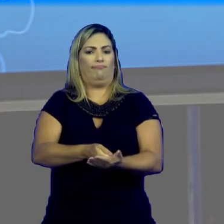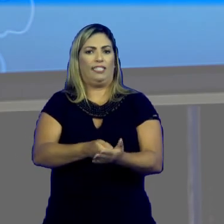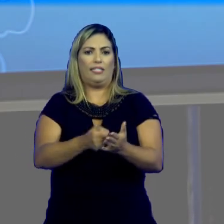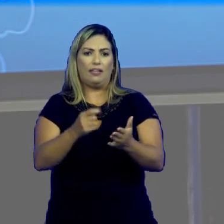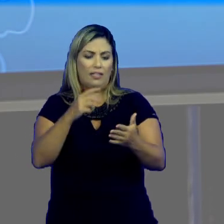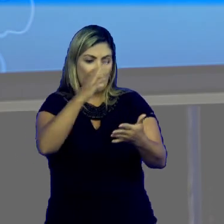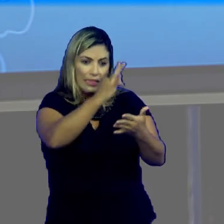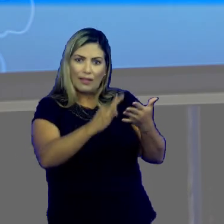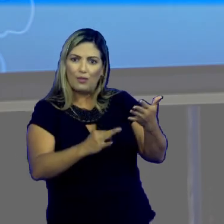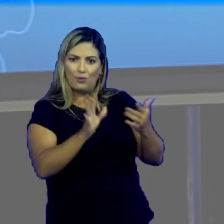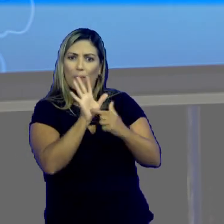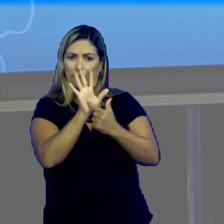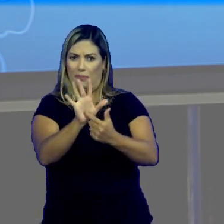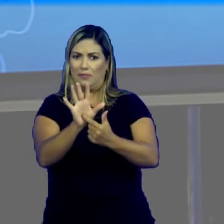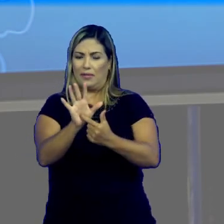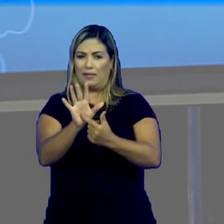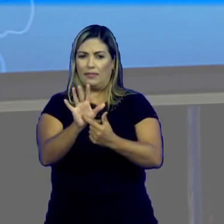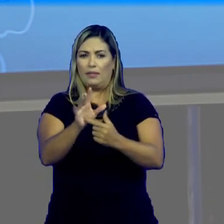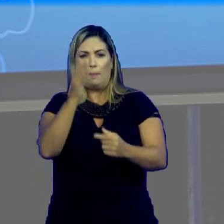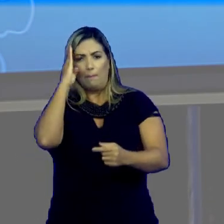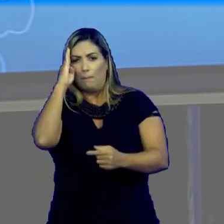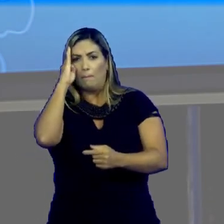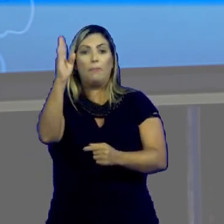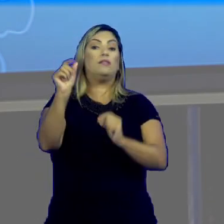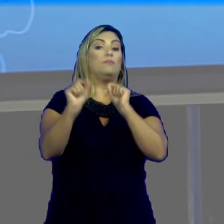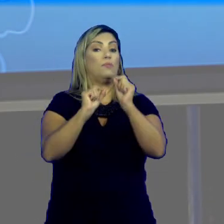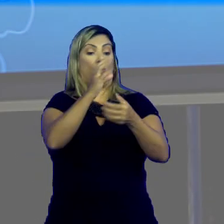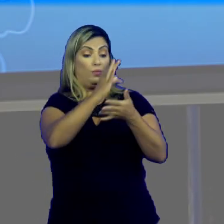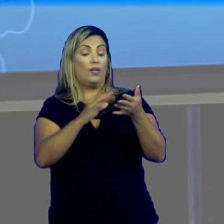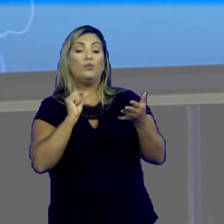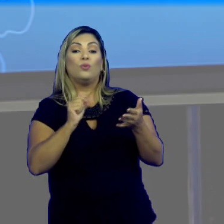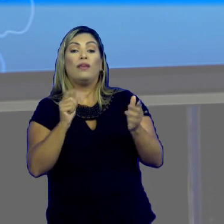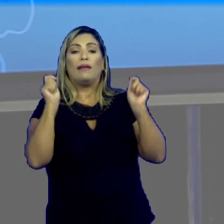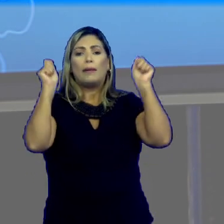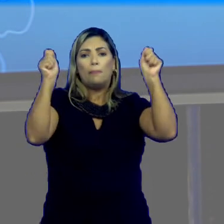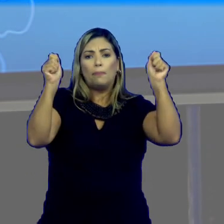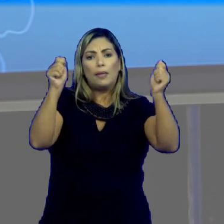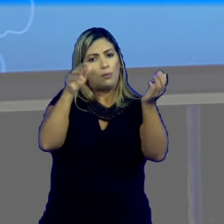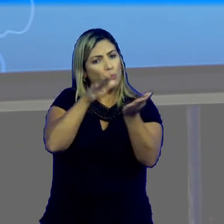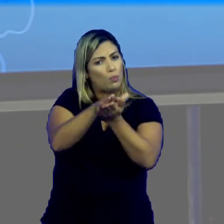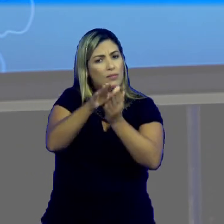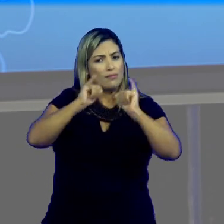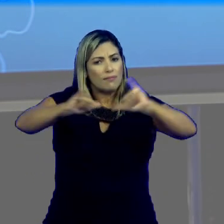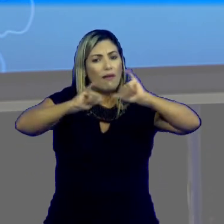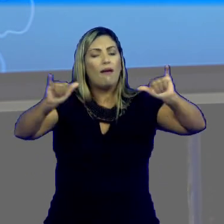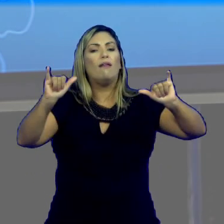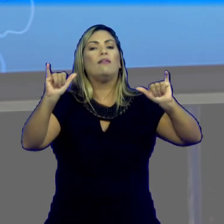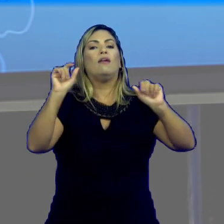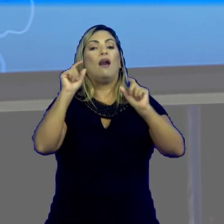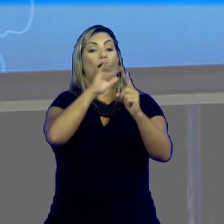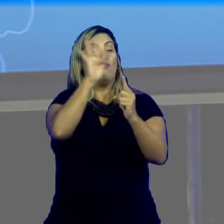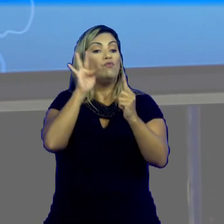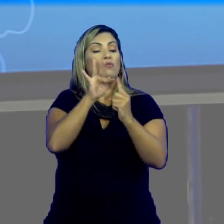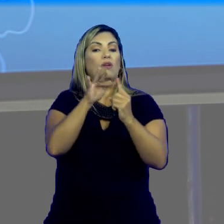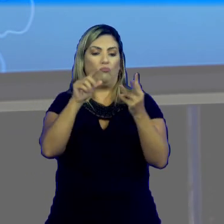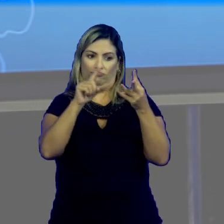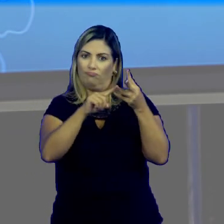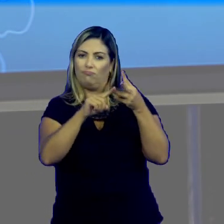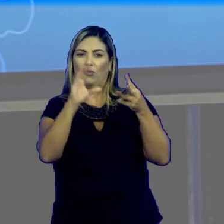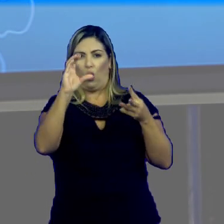marcam aí a função predominante nesse texto de campanha publicitária, a função